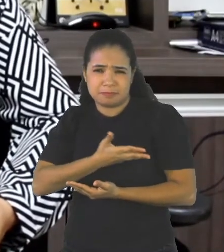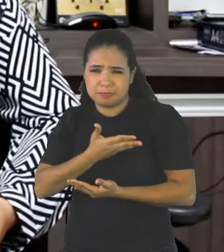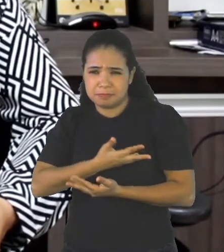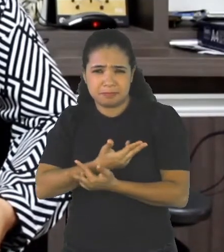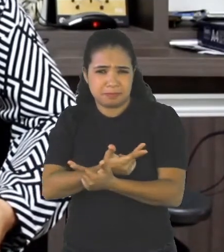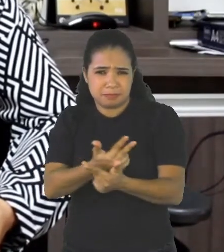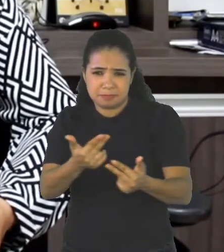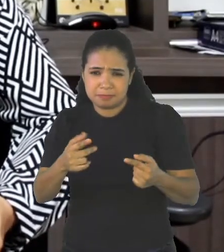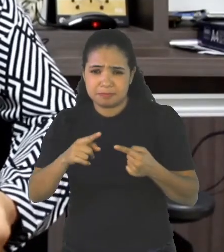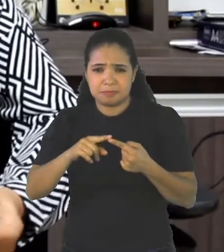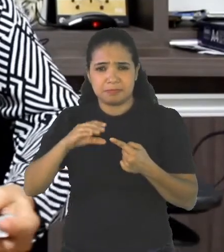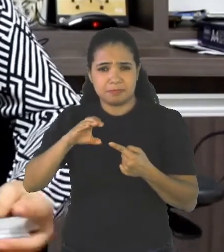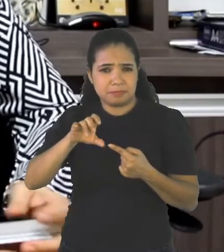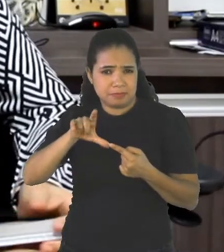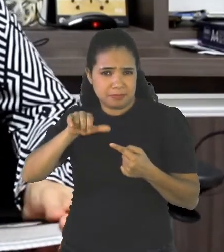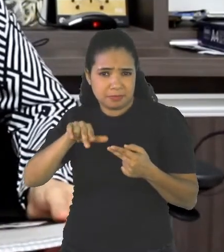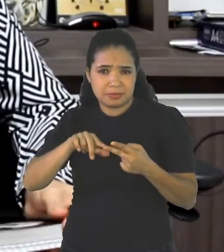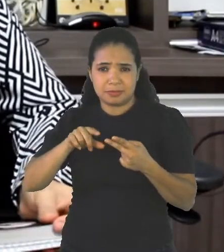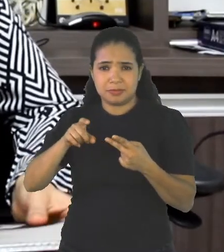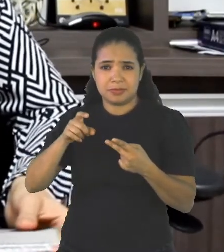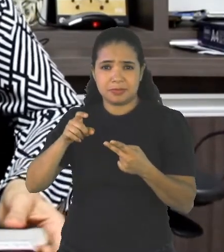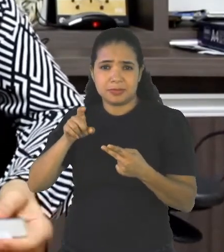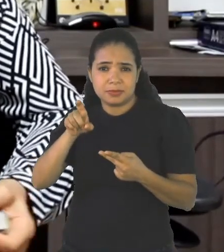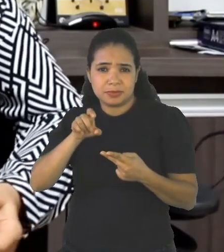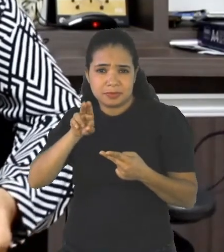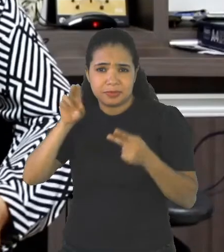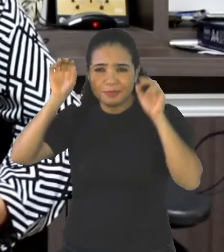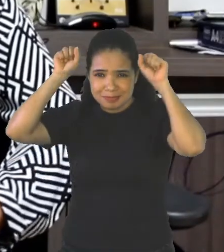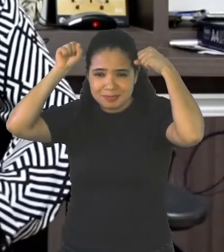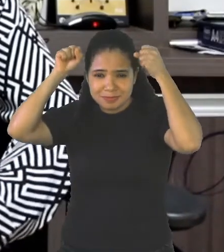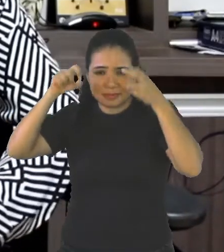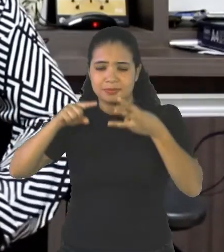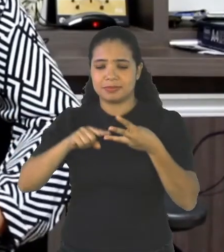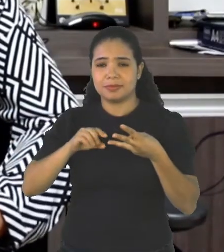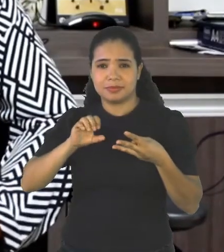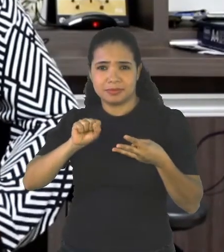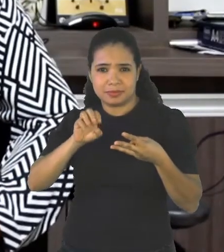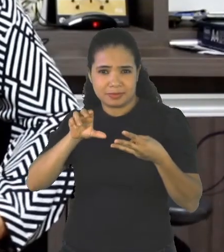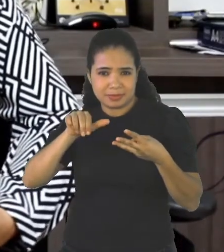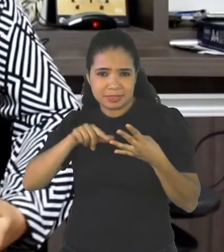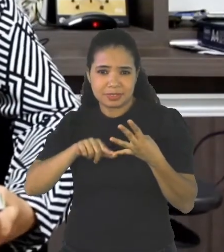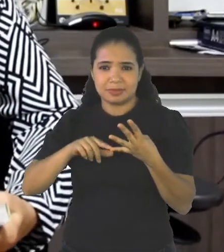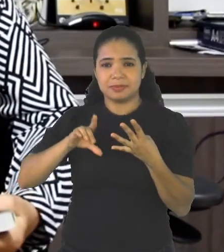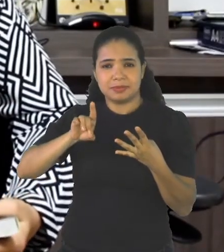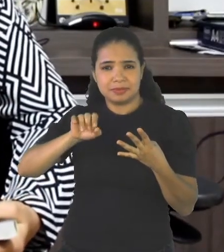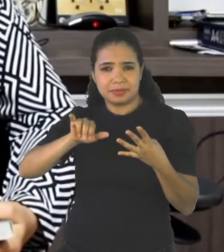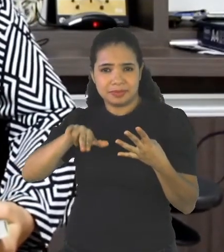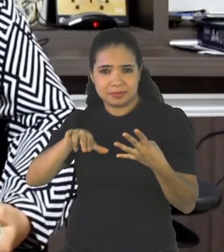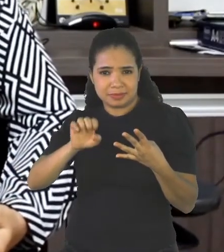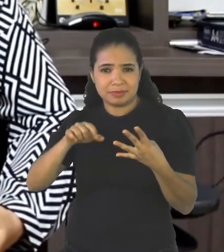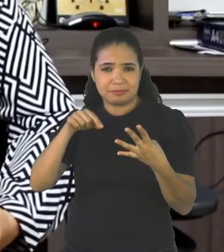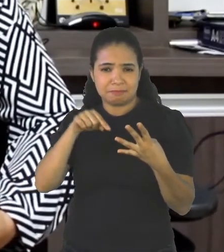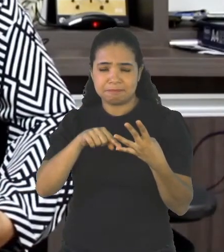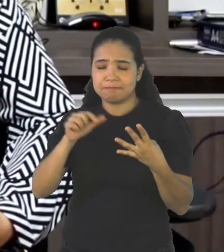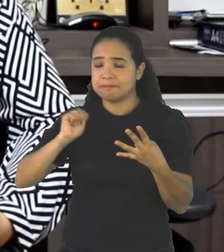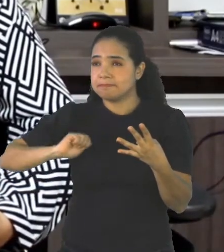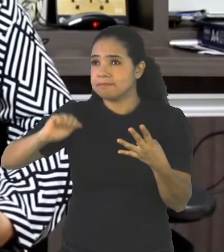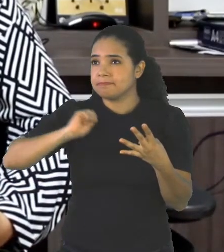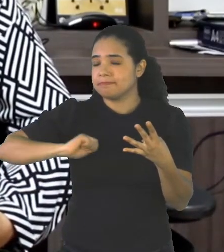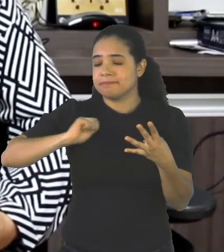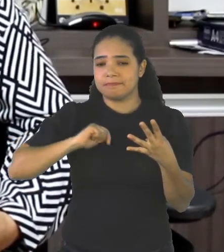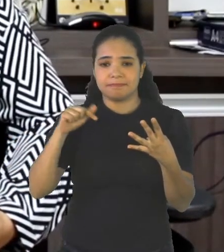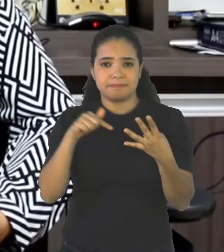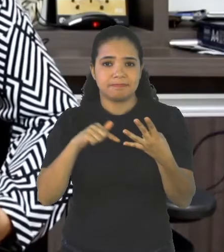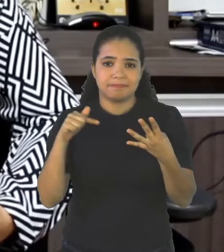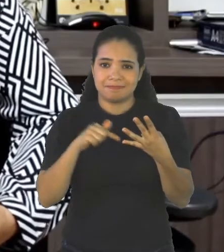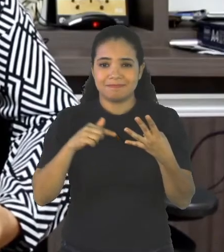Xuxa Cindy Lauper And most Especially Diana Ross That was Considered His Friend